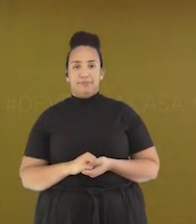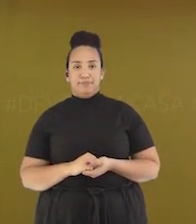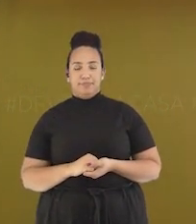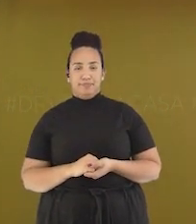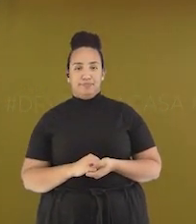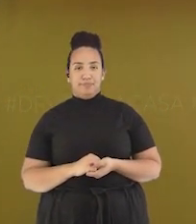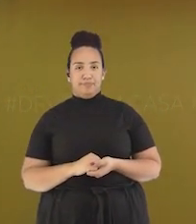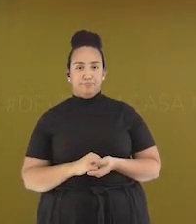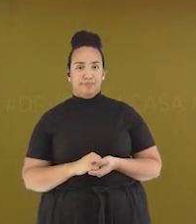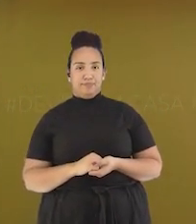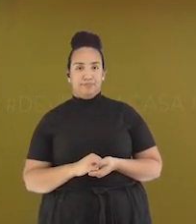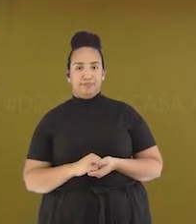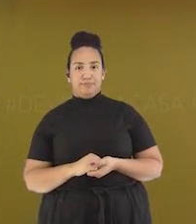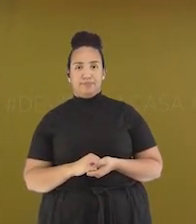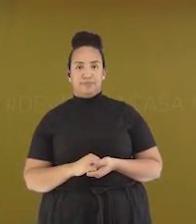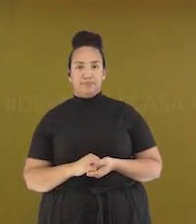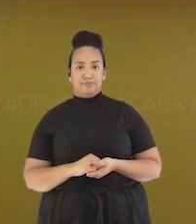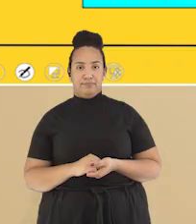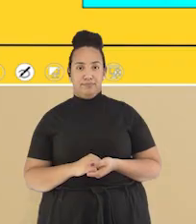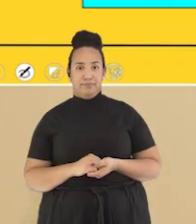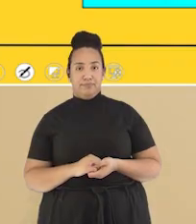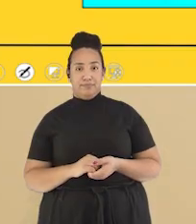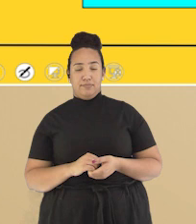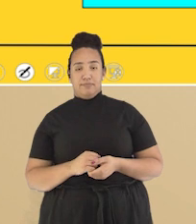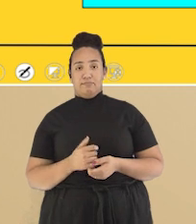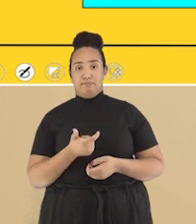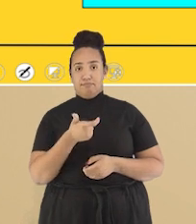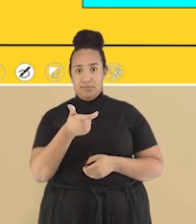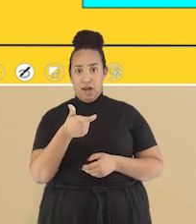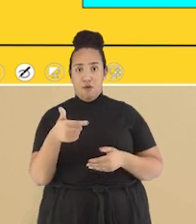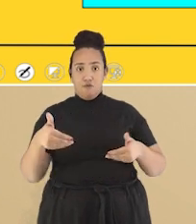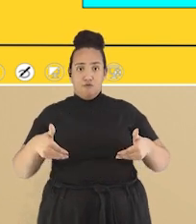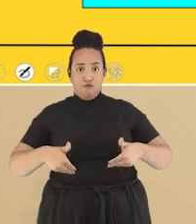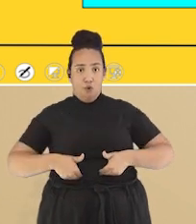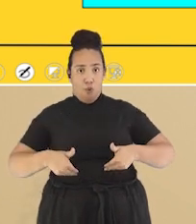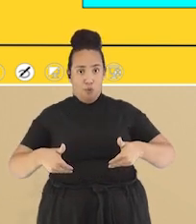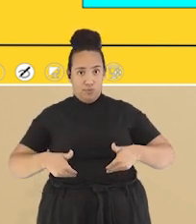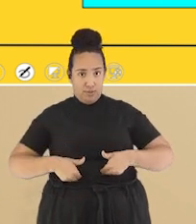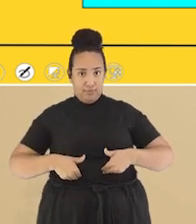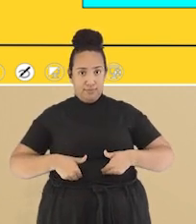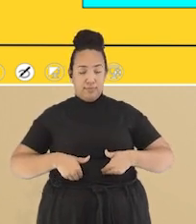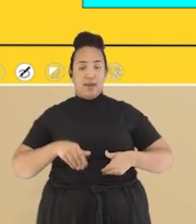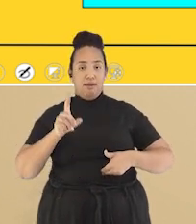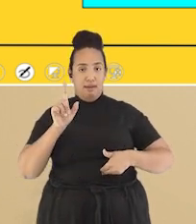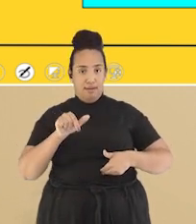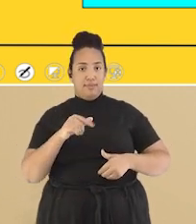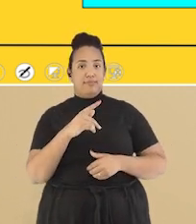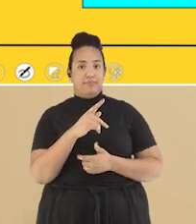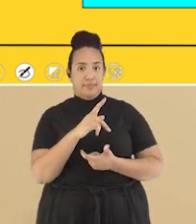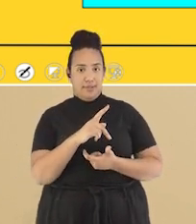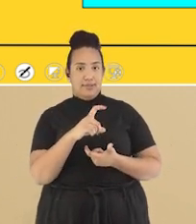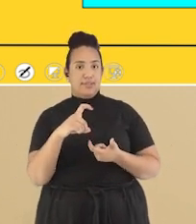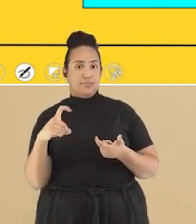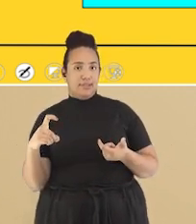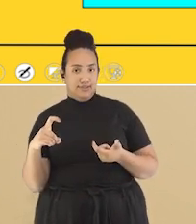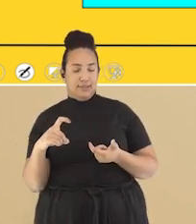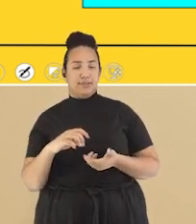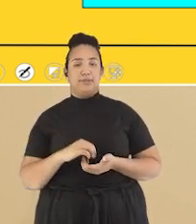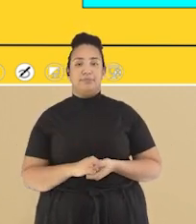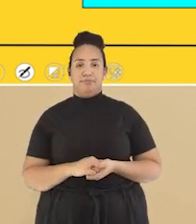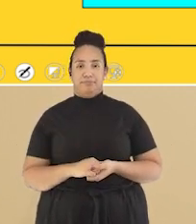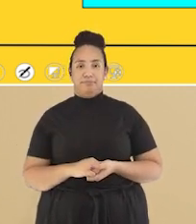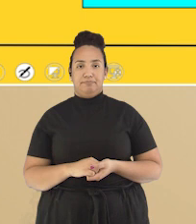A palavra fome é uma palavra paroxítona Fome A palavra